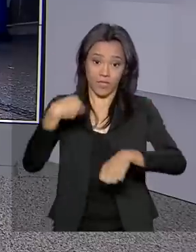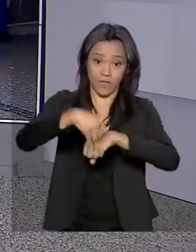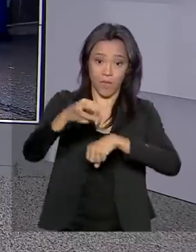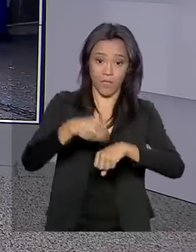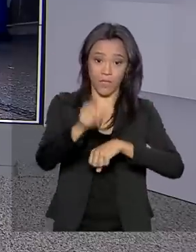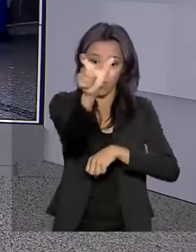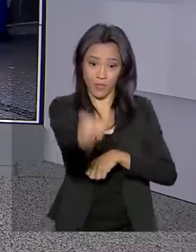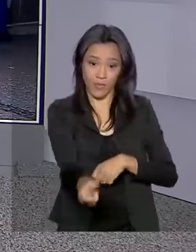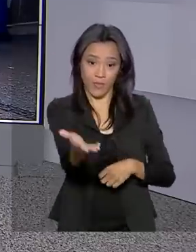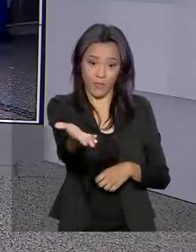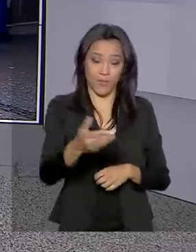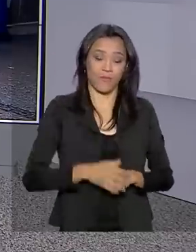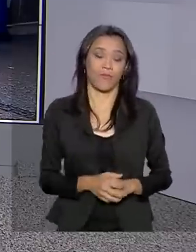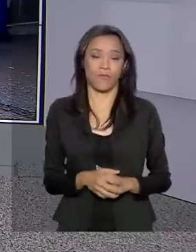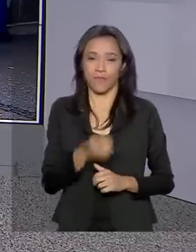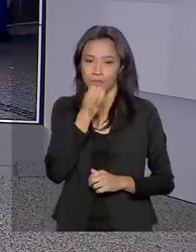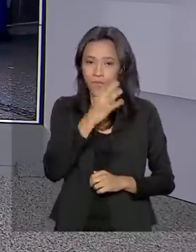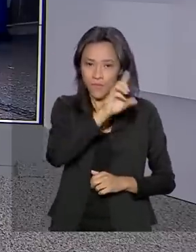Bom dia, Priscila.